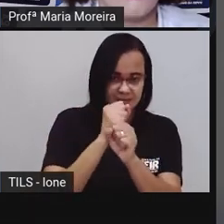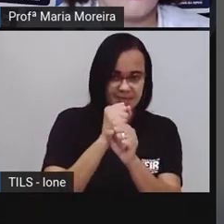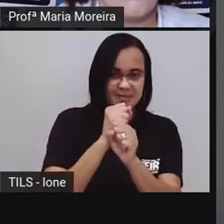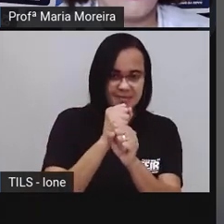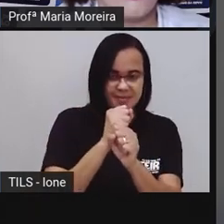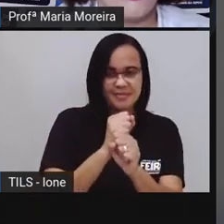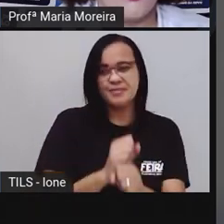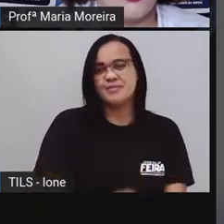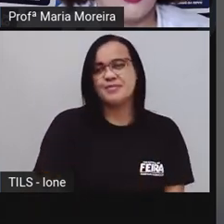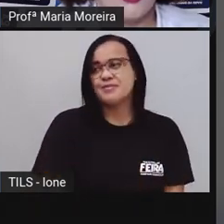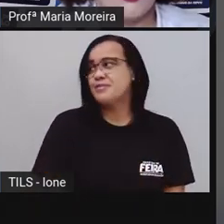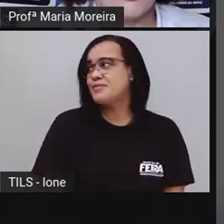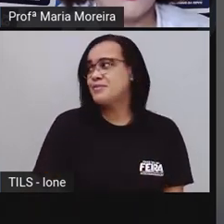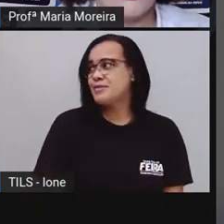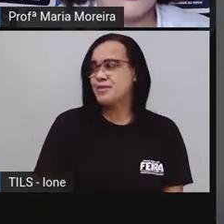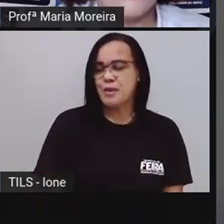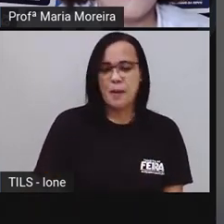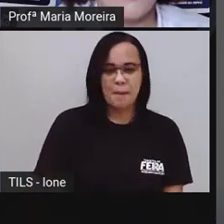letra, ó.